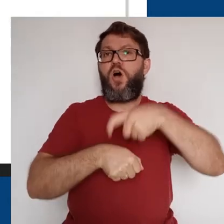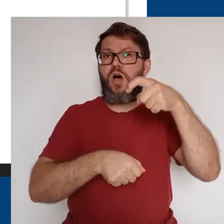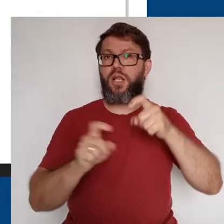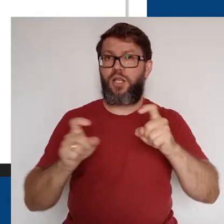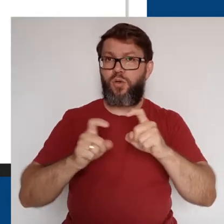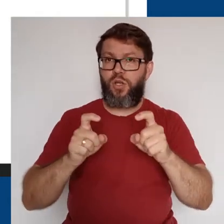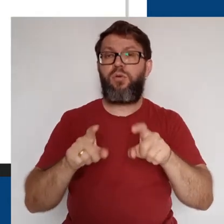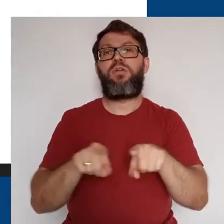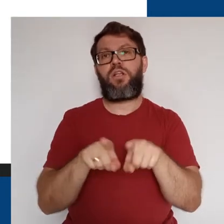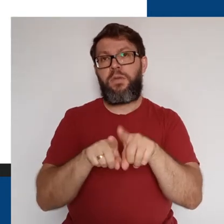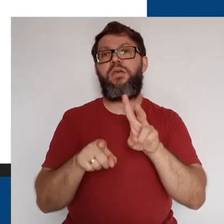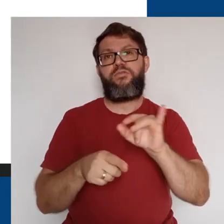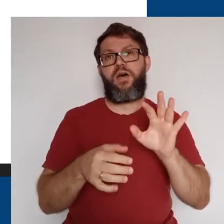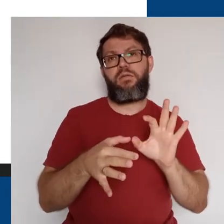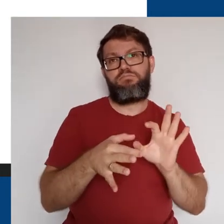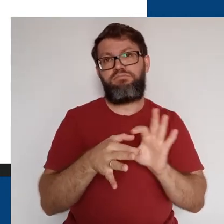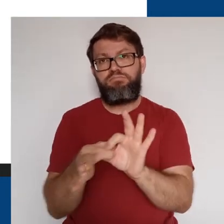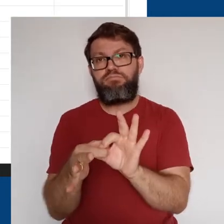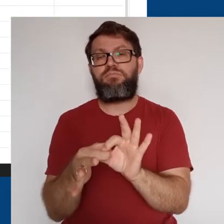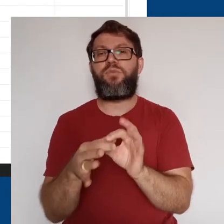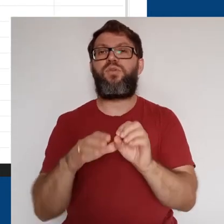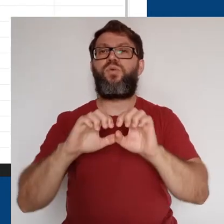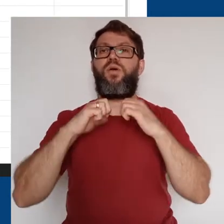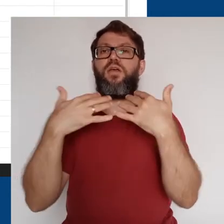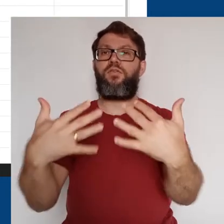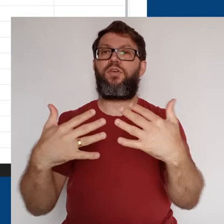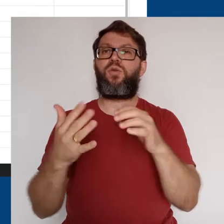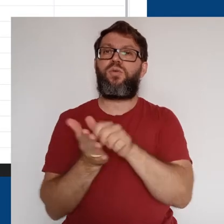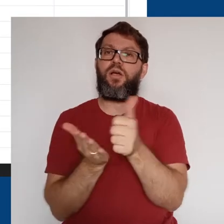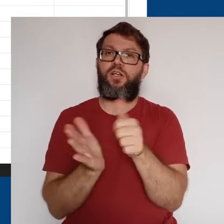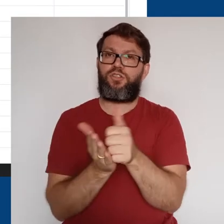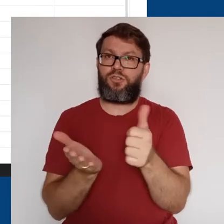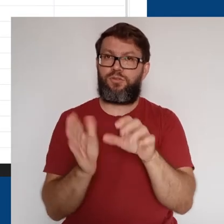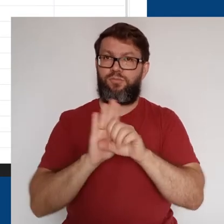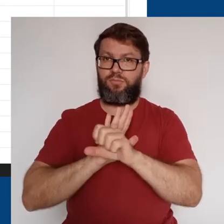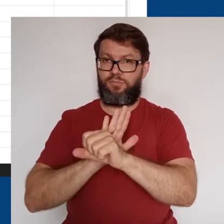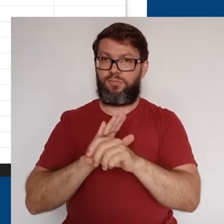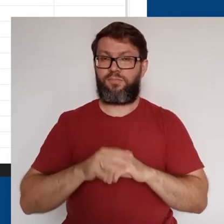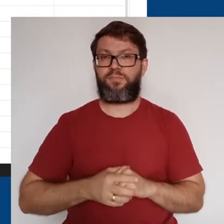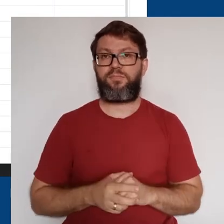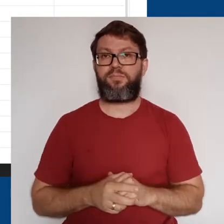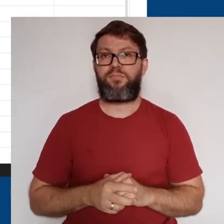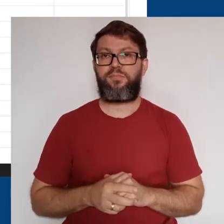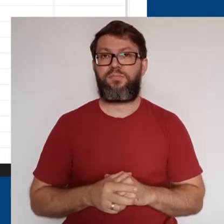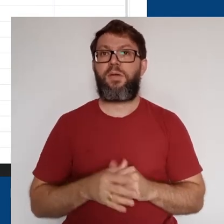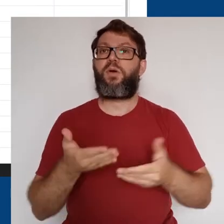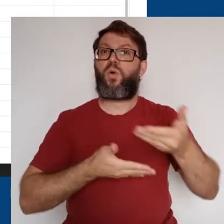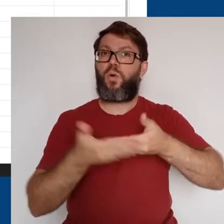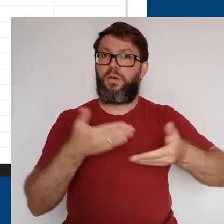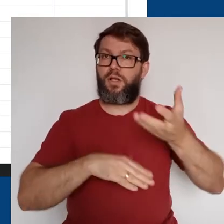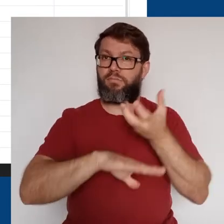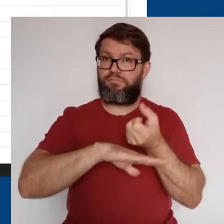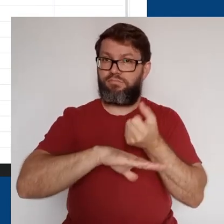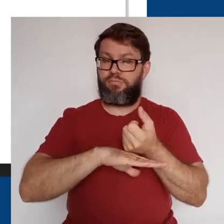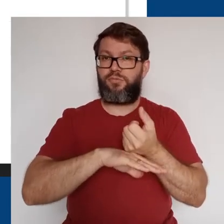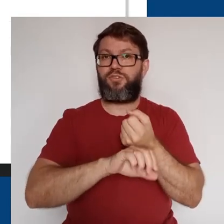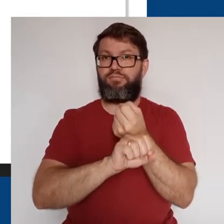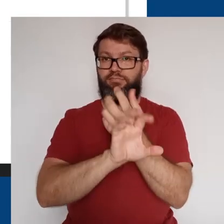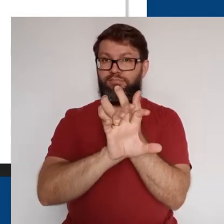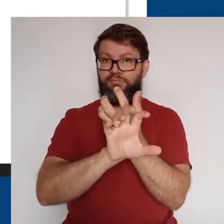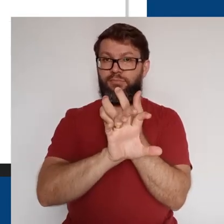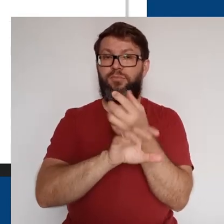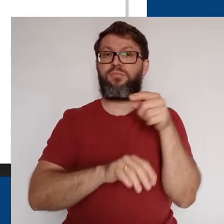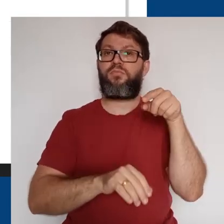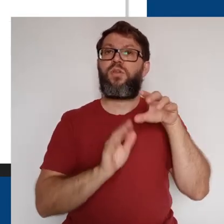horário da reunião, ela também será vinculada ao evento do Google Agenda. Para compartilhar a gravação de uma